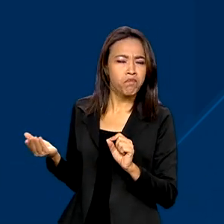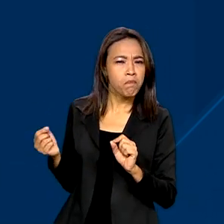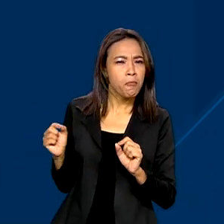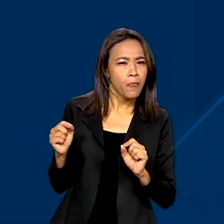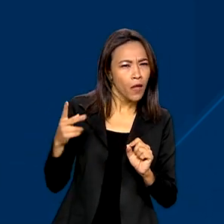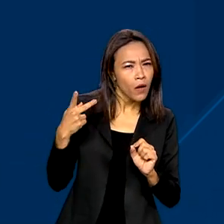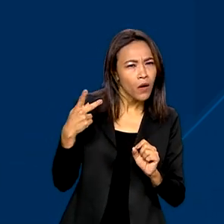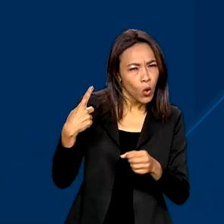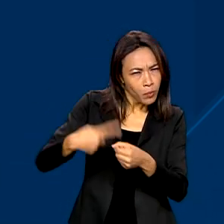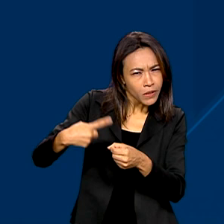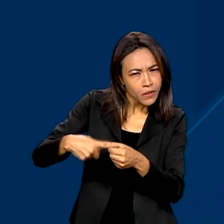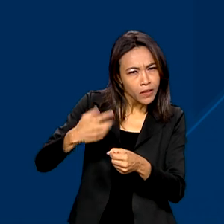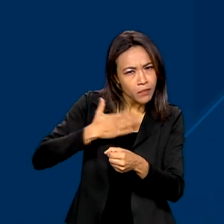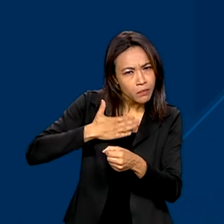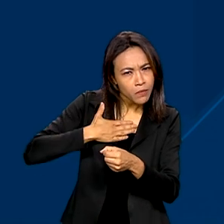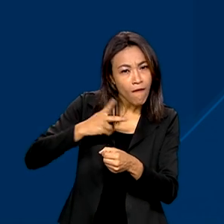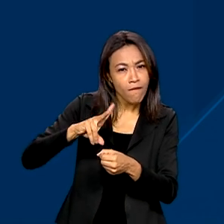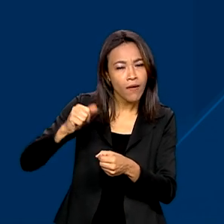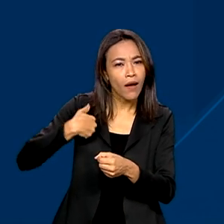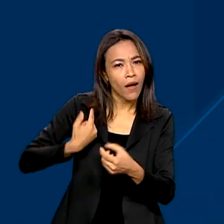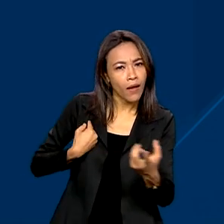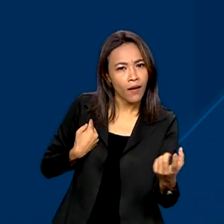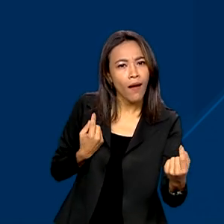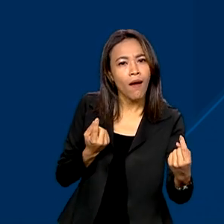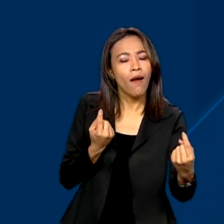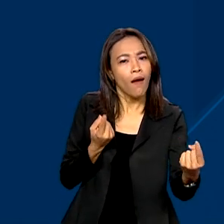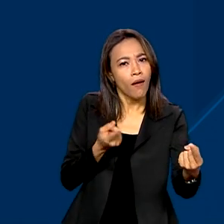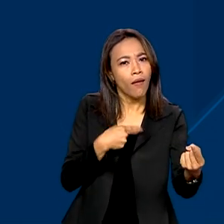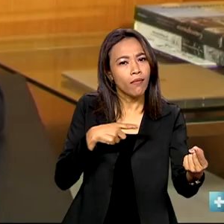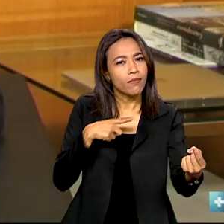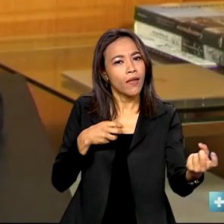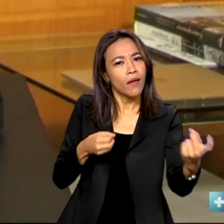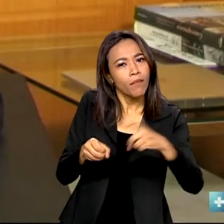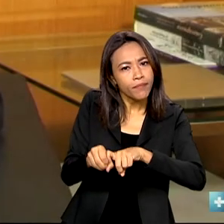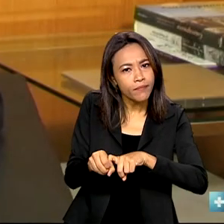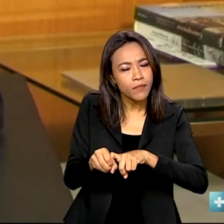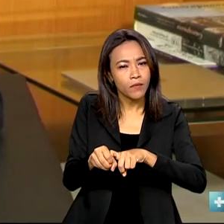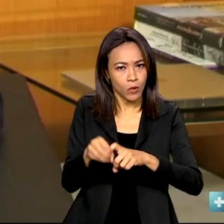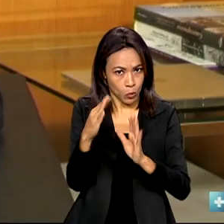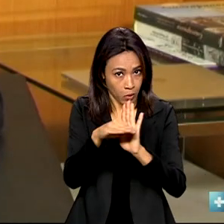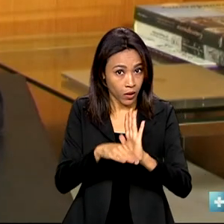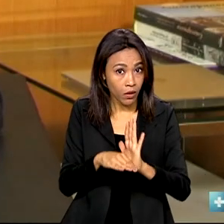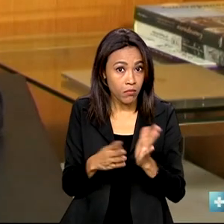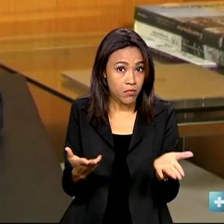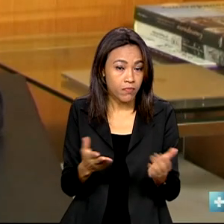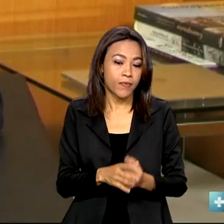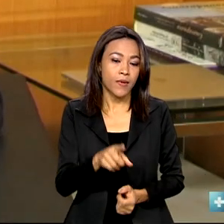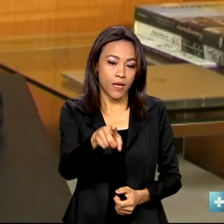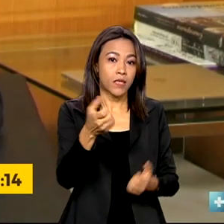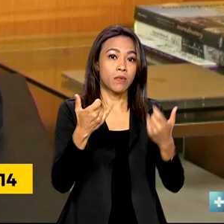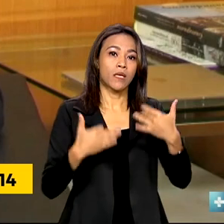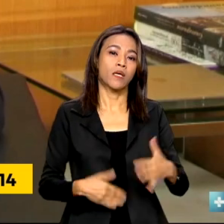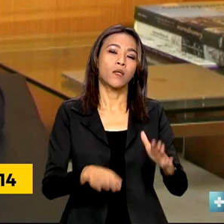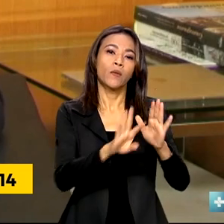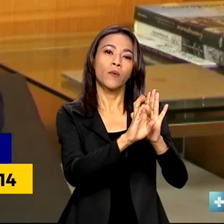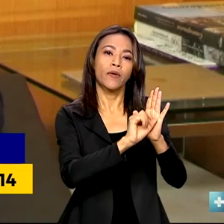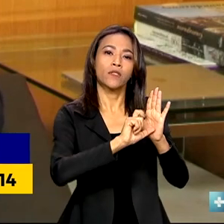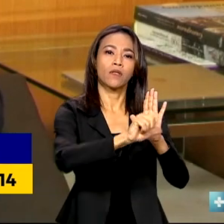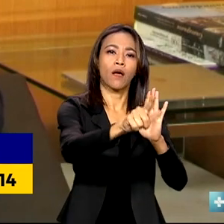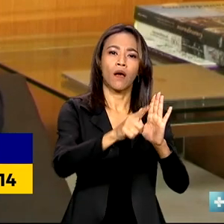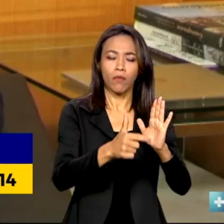o município dele vai poder aderir ao programa Mais Médicos. Com o edital que está em andamento, estamos